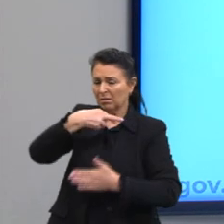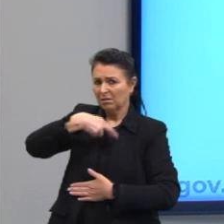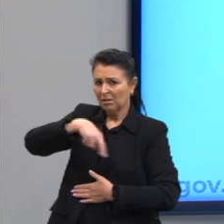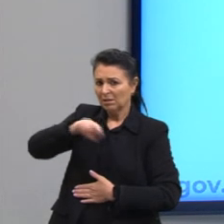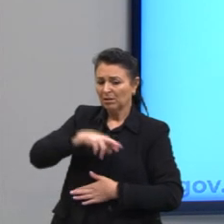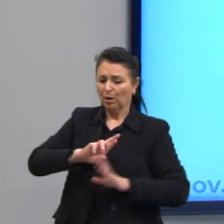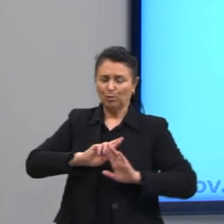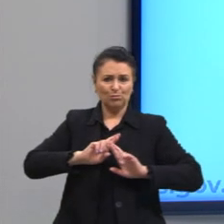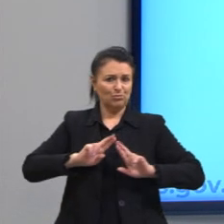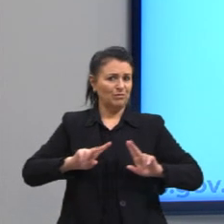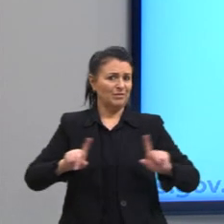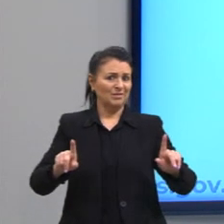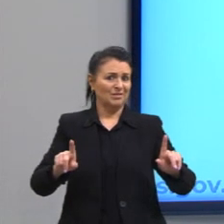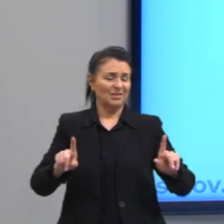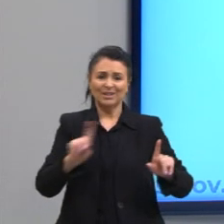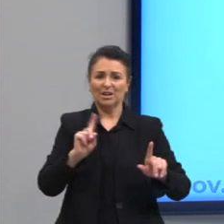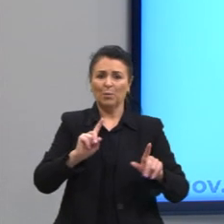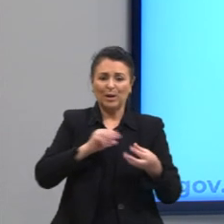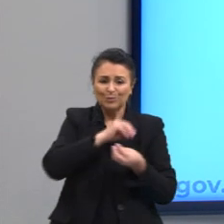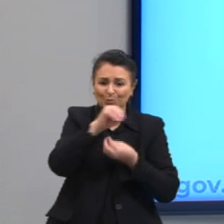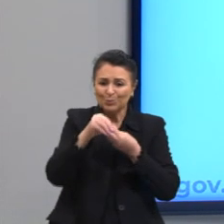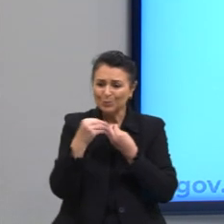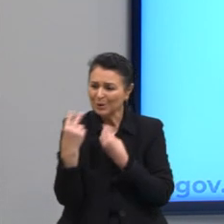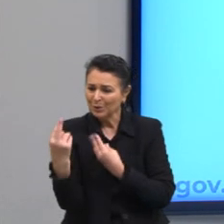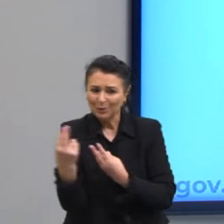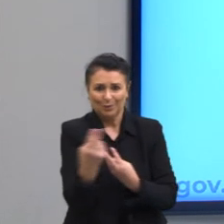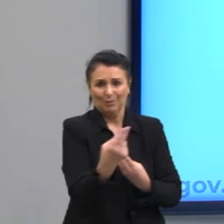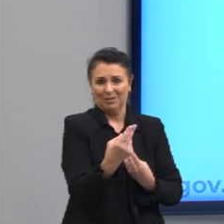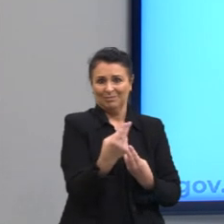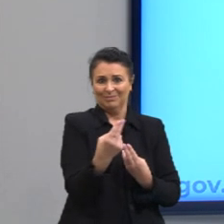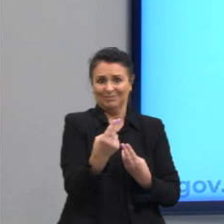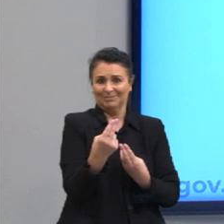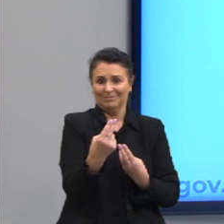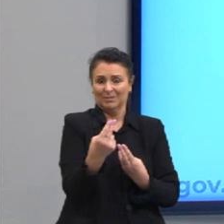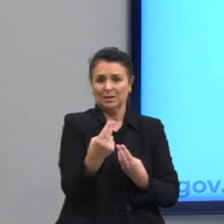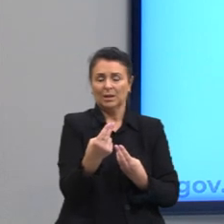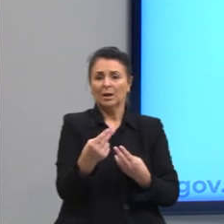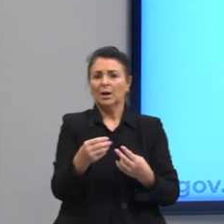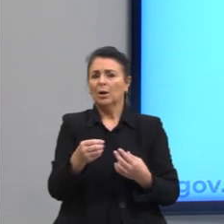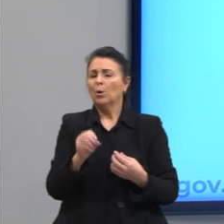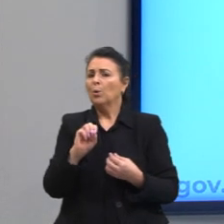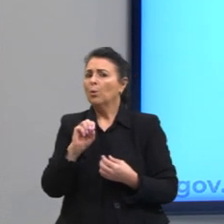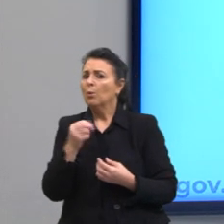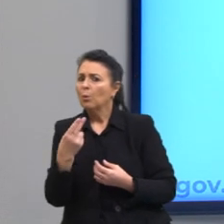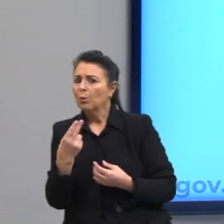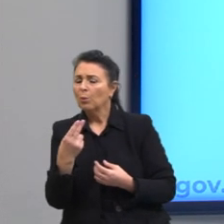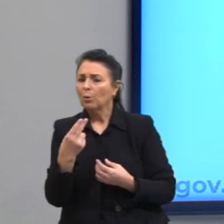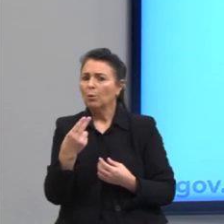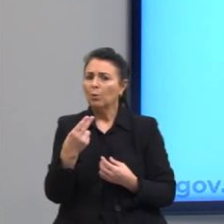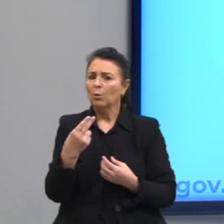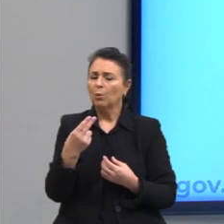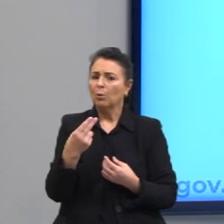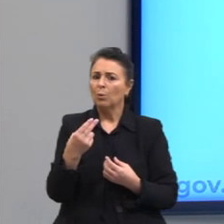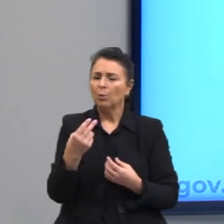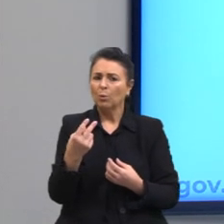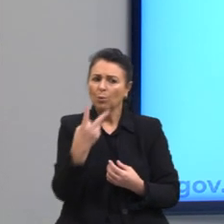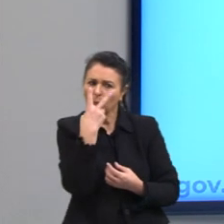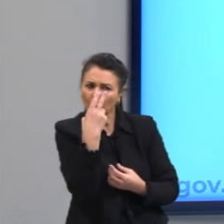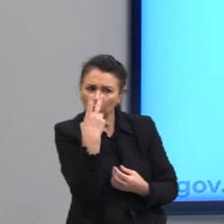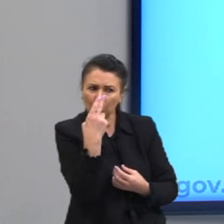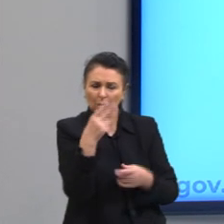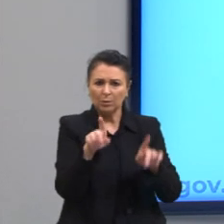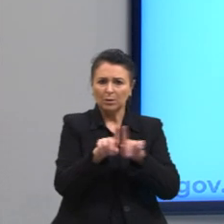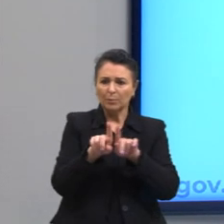diversas, então elas não eram homogêneas, não eram iguais. Será que era a unicidade das abordagens históricas?